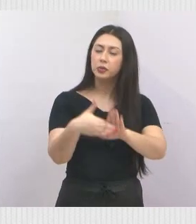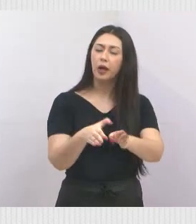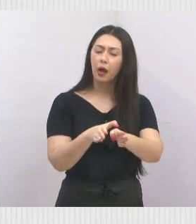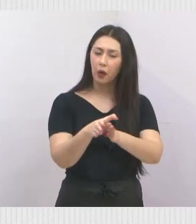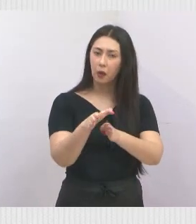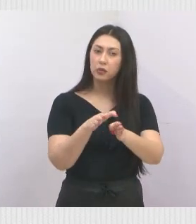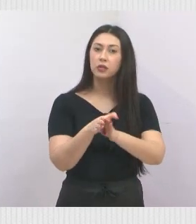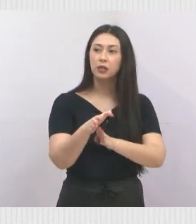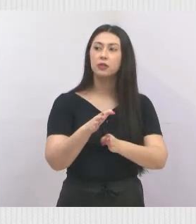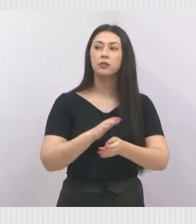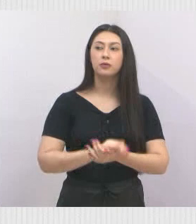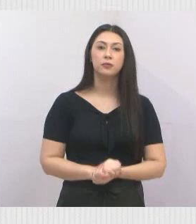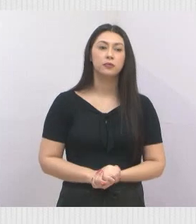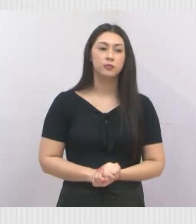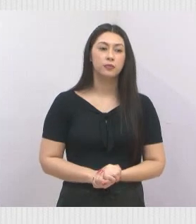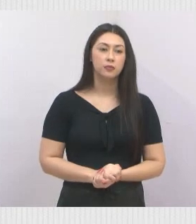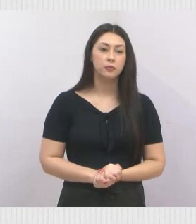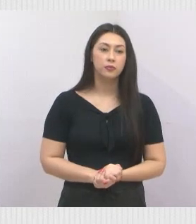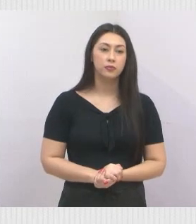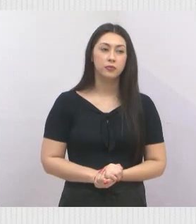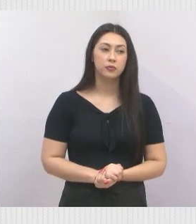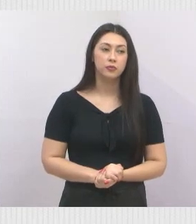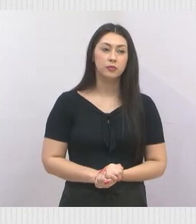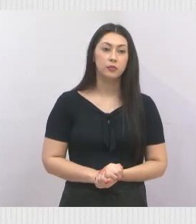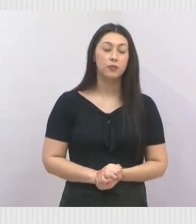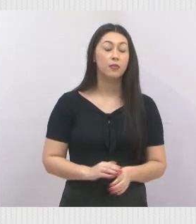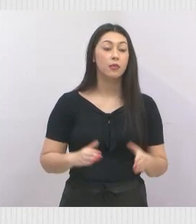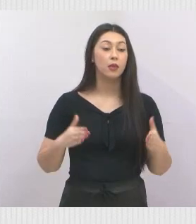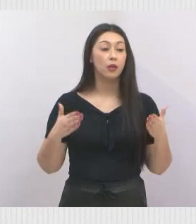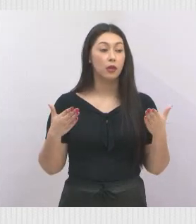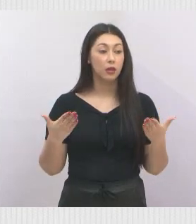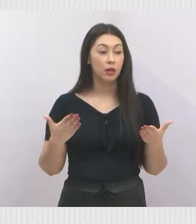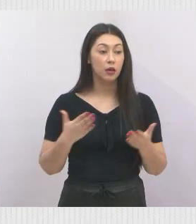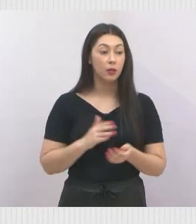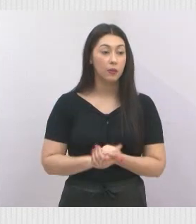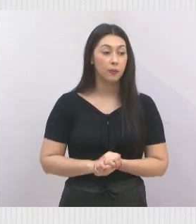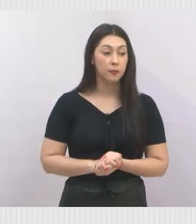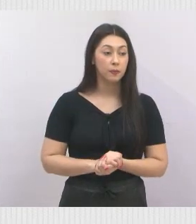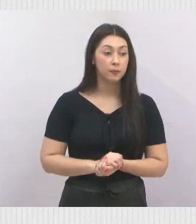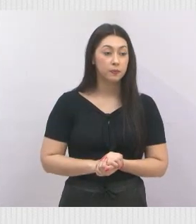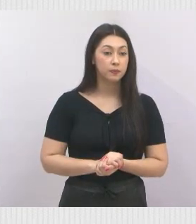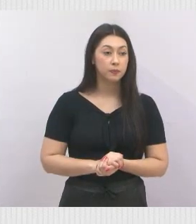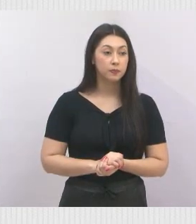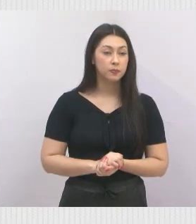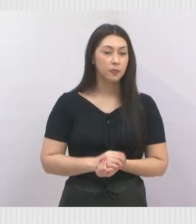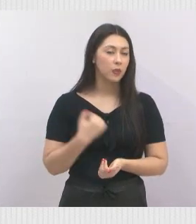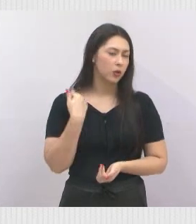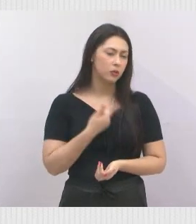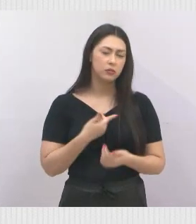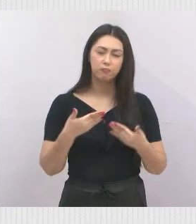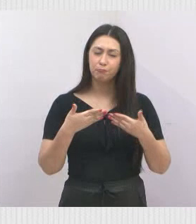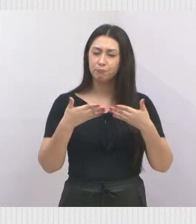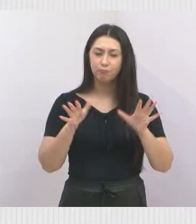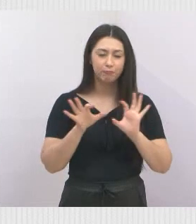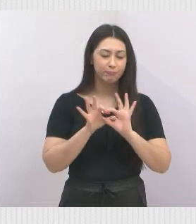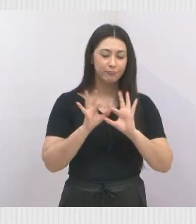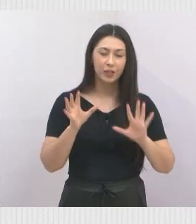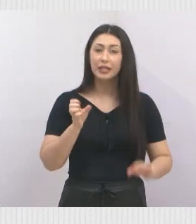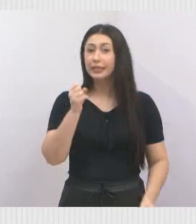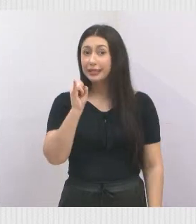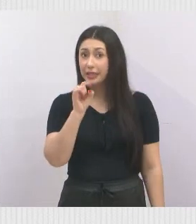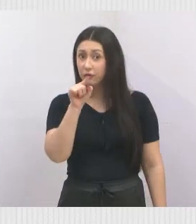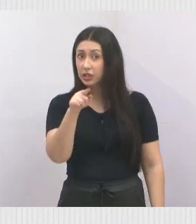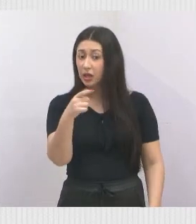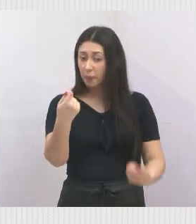ok? Então fica aí o nosso espaço para você, Muniz, precisando,